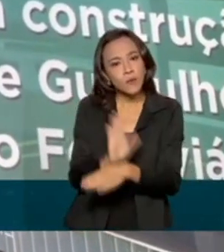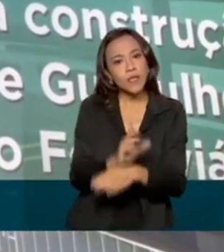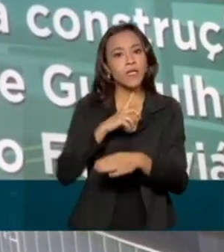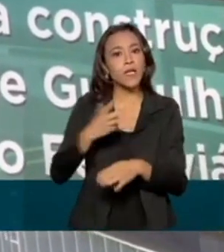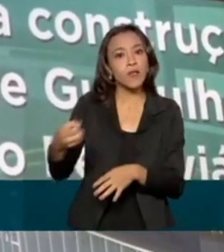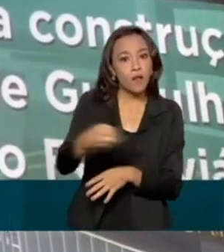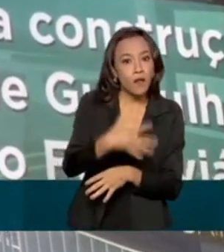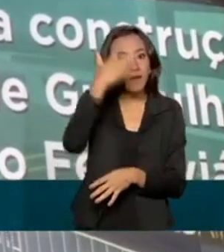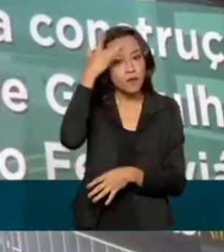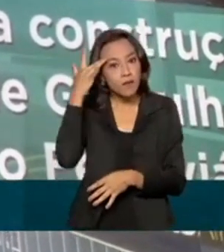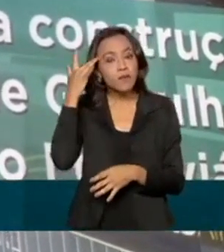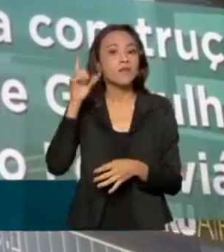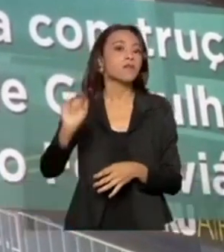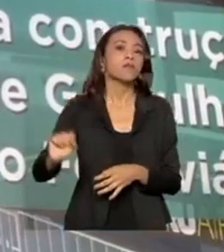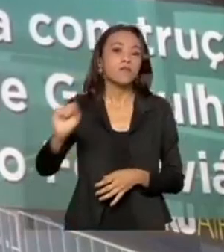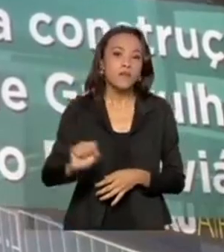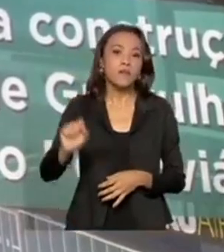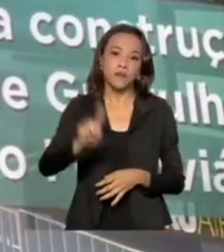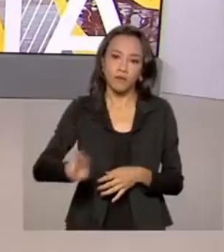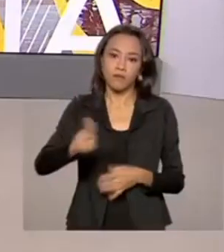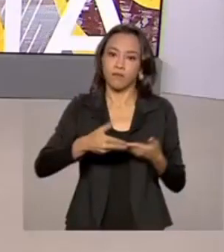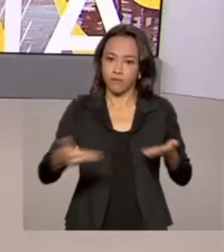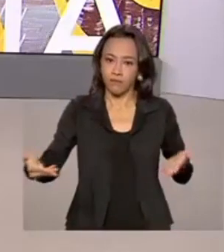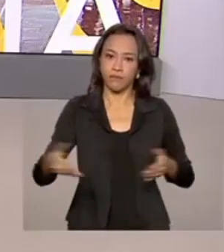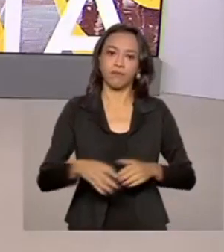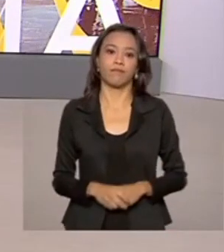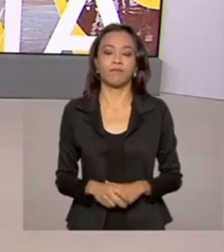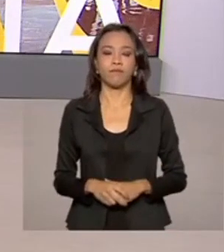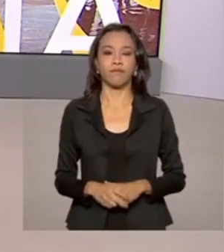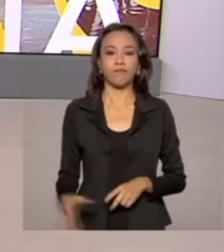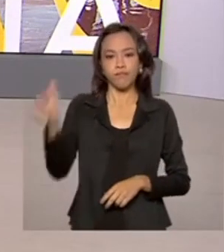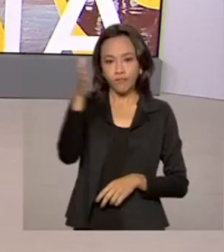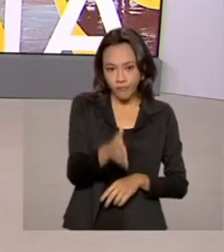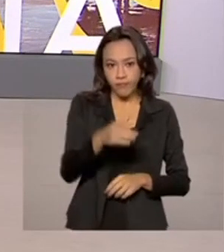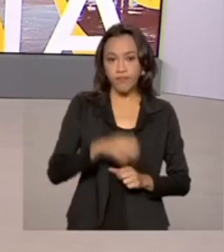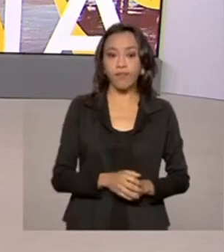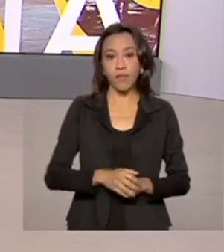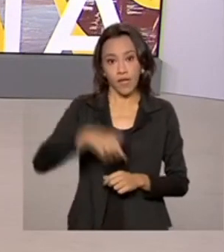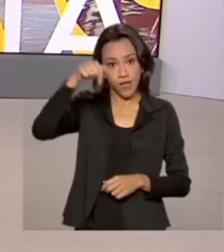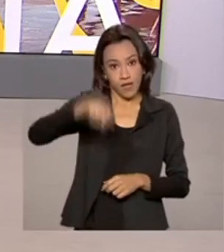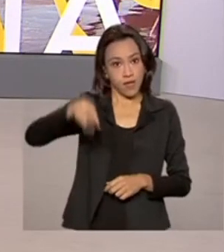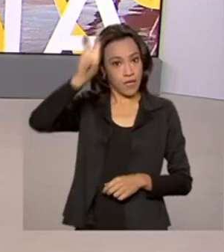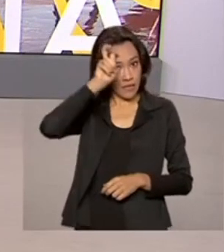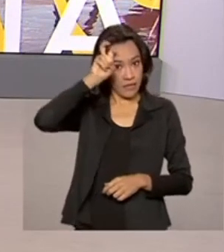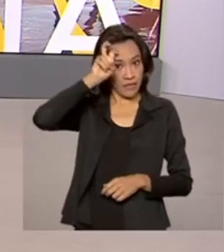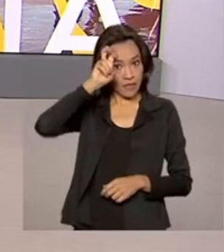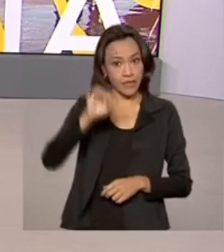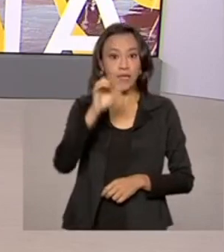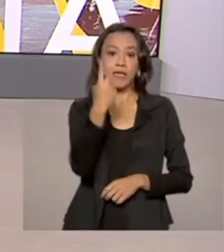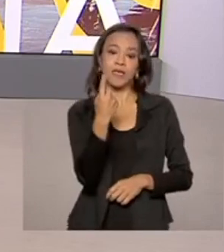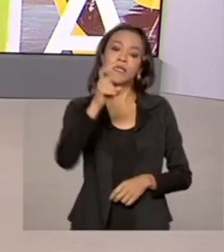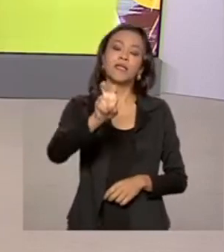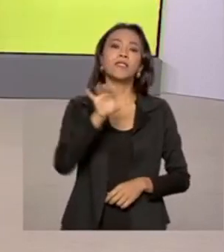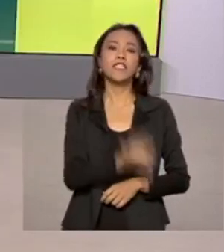passageiros cuidando por voar Guarulhos. Nas primeiras horas desta quinta-feira, 15 estados